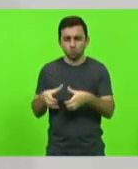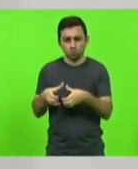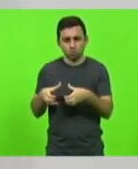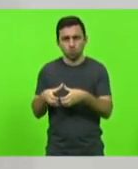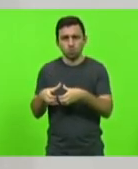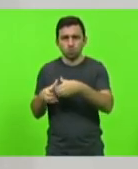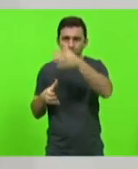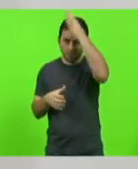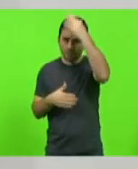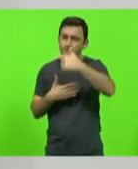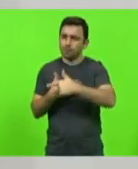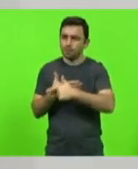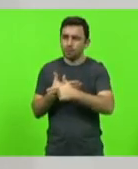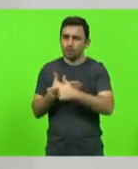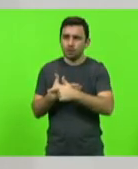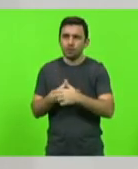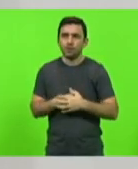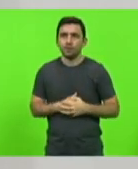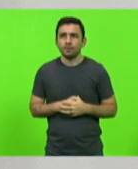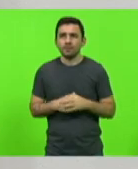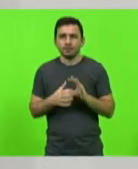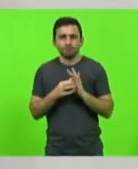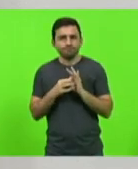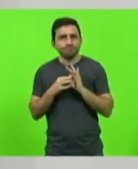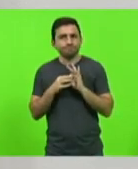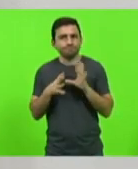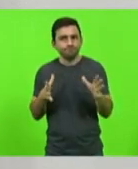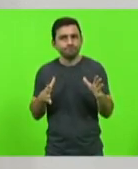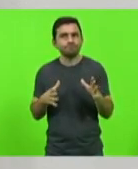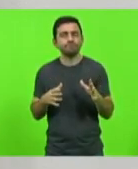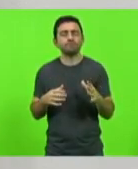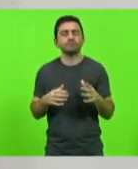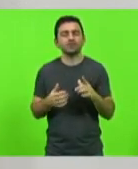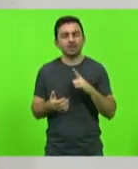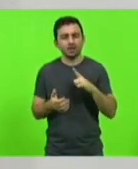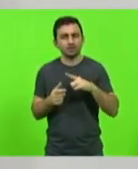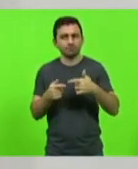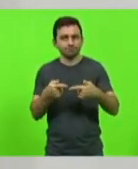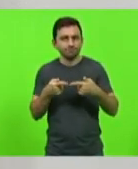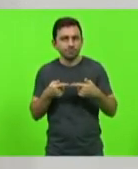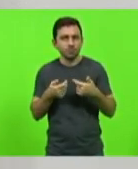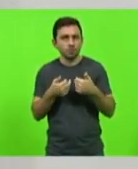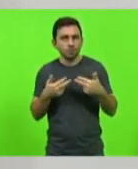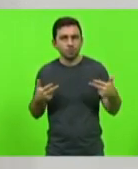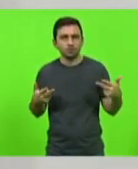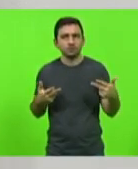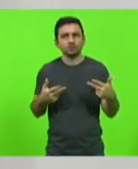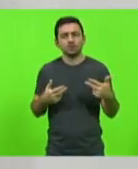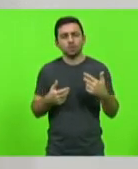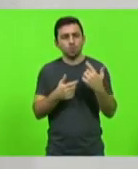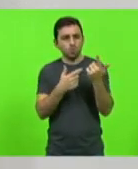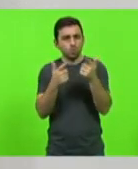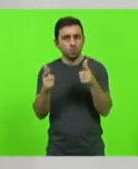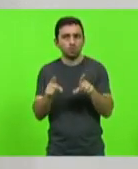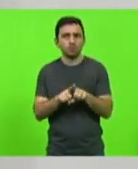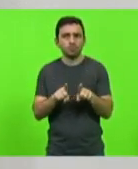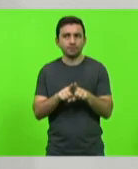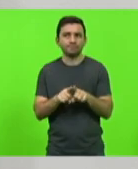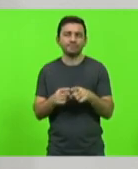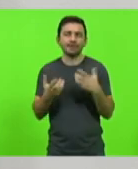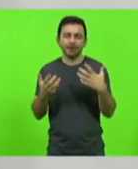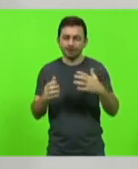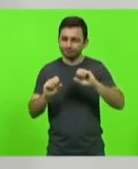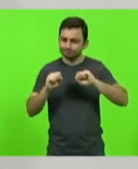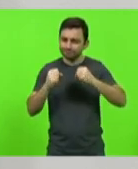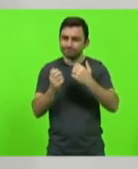tem seu papel no caso das liberações dos alvarás também no município de Pumirim, dentre outros. Então gostaria aqui de reforçar